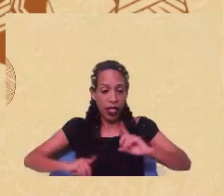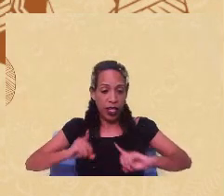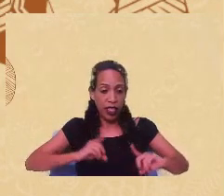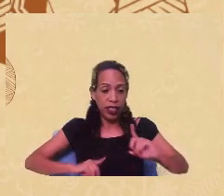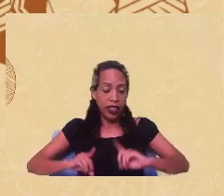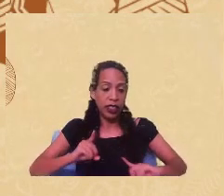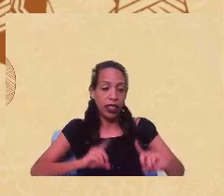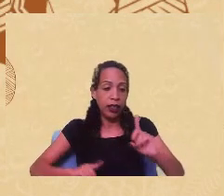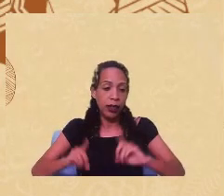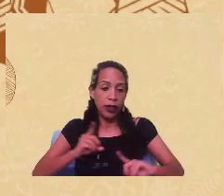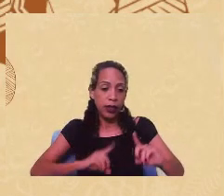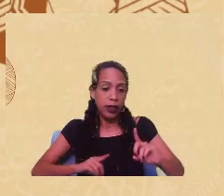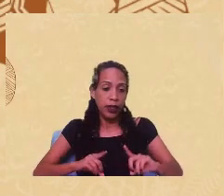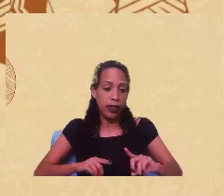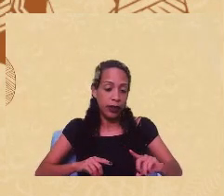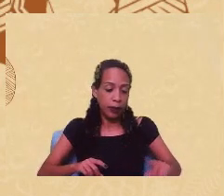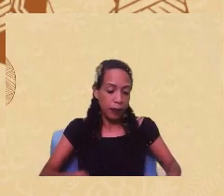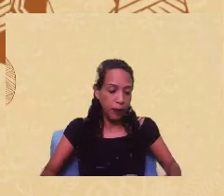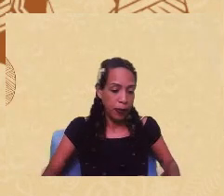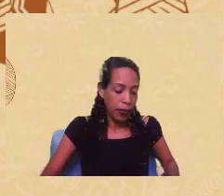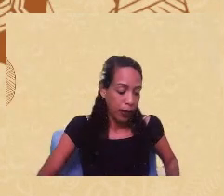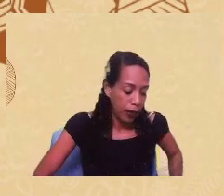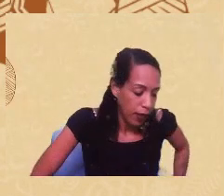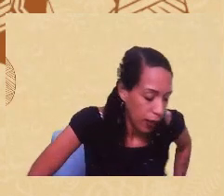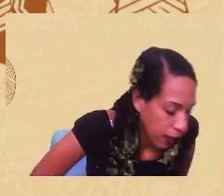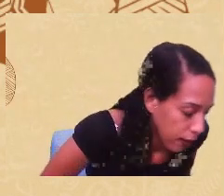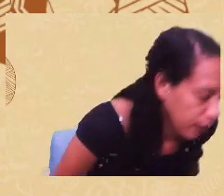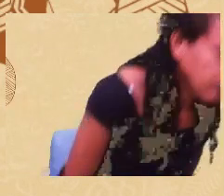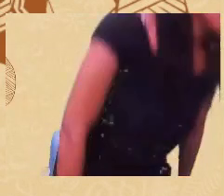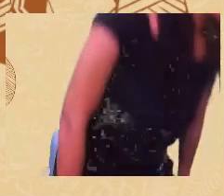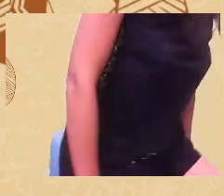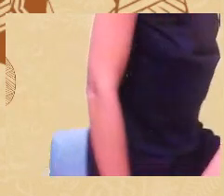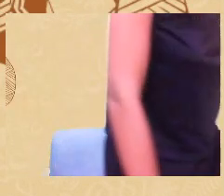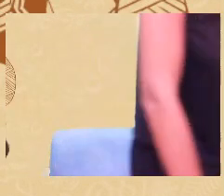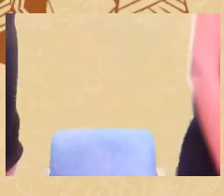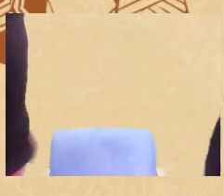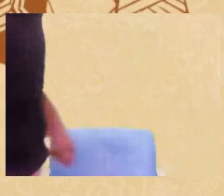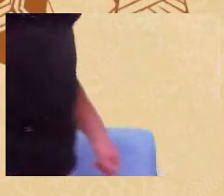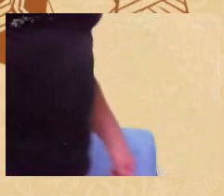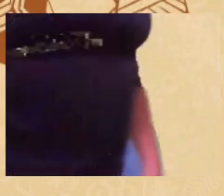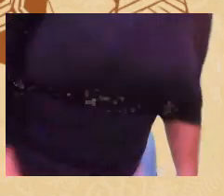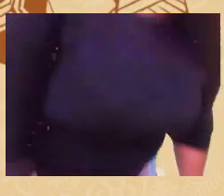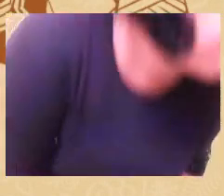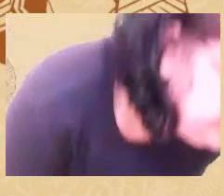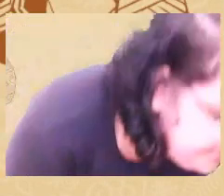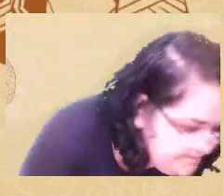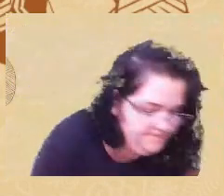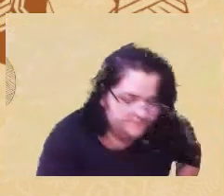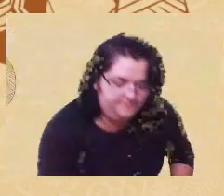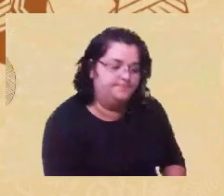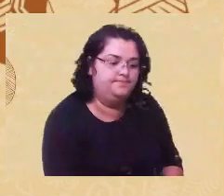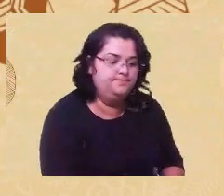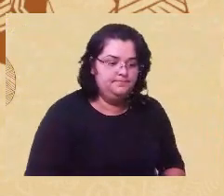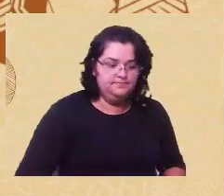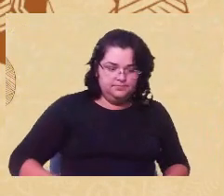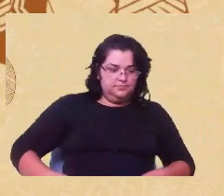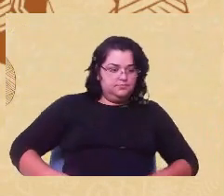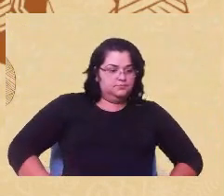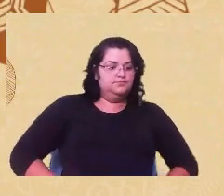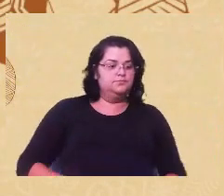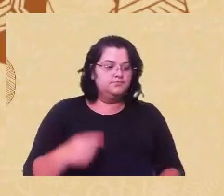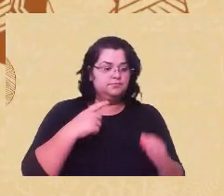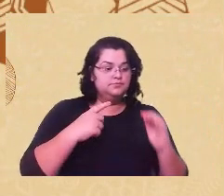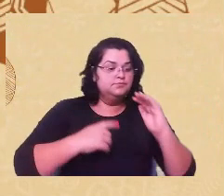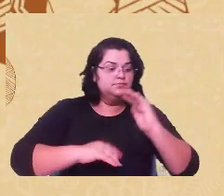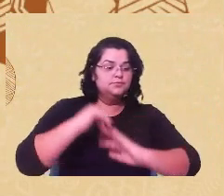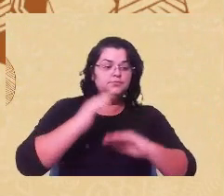e ajudar a formar profissionais efetivamente capacitados para esses serviços que não estejam apenas mobilizando seus saberes